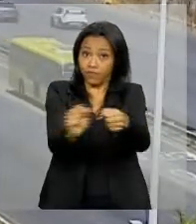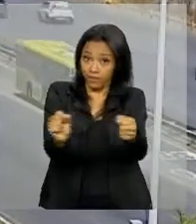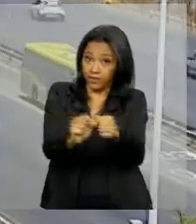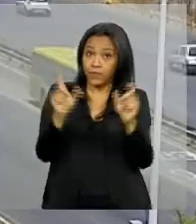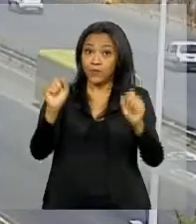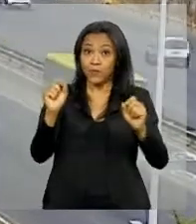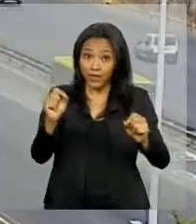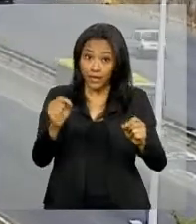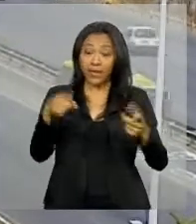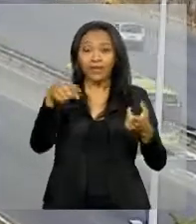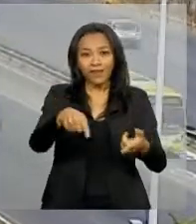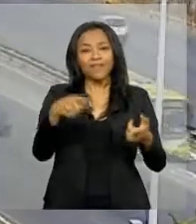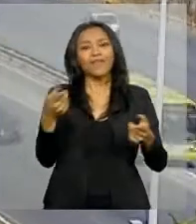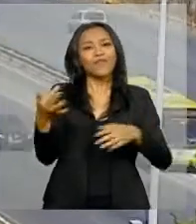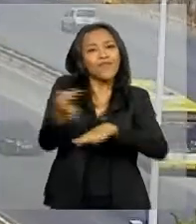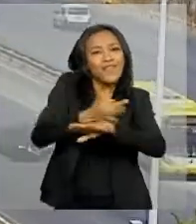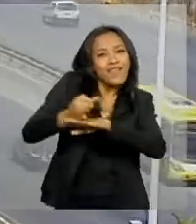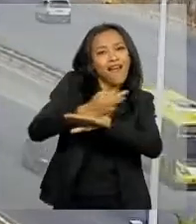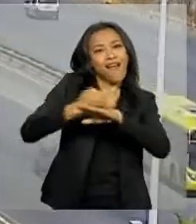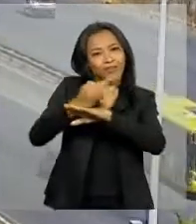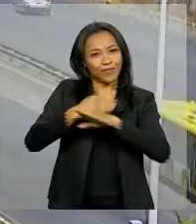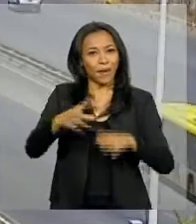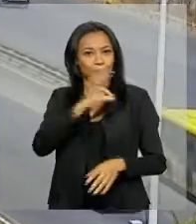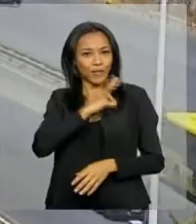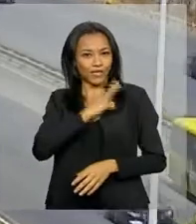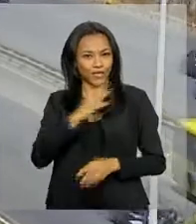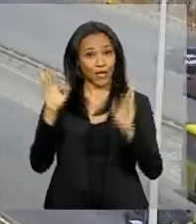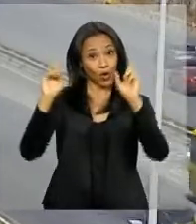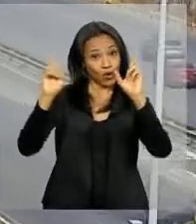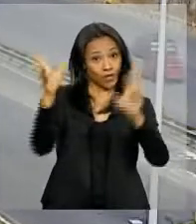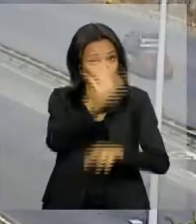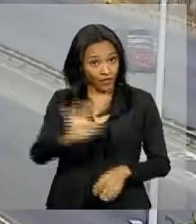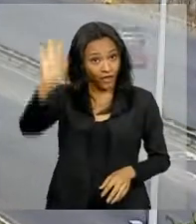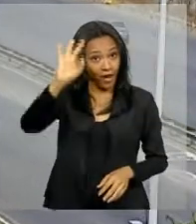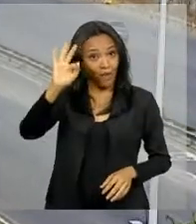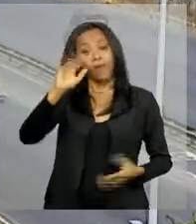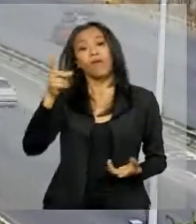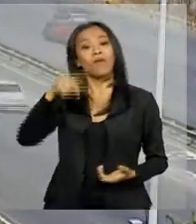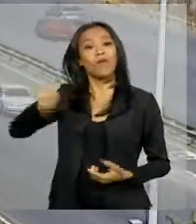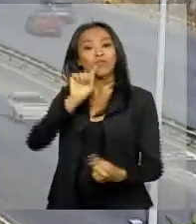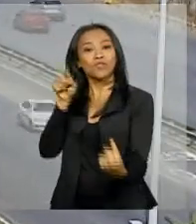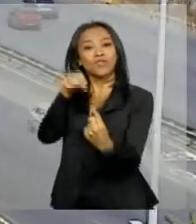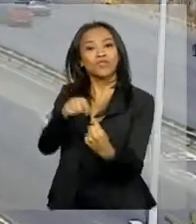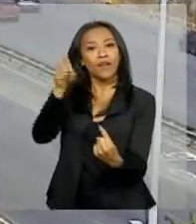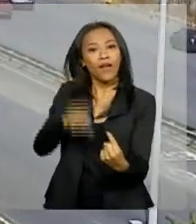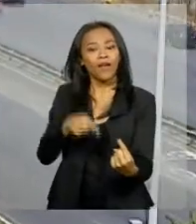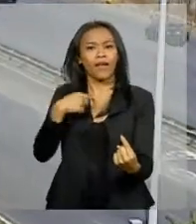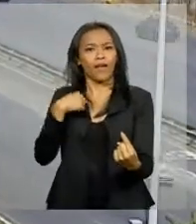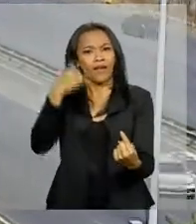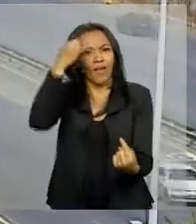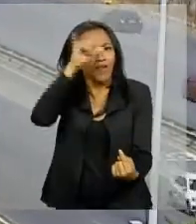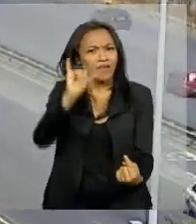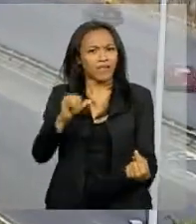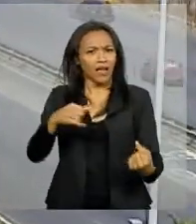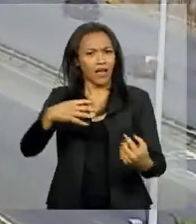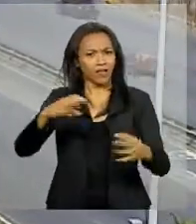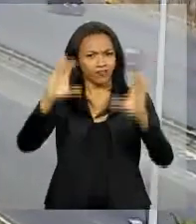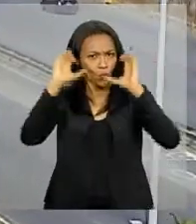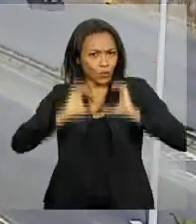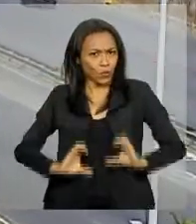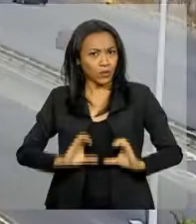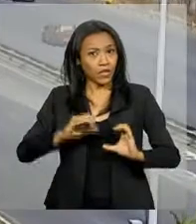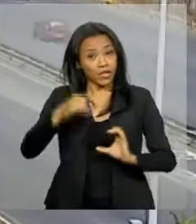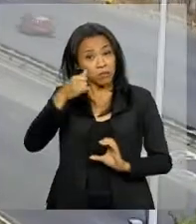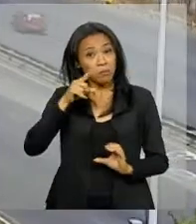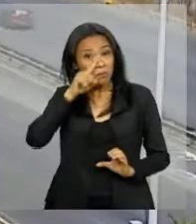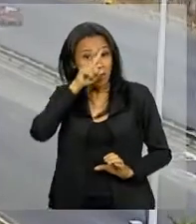Independência da PRF, a Polícia Rodoviária Federal. A meta dos agentes é prevenir condutas que aumentam o risco de